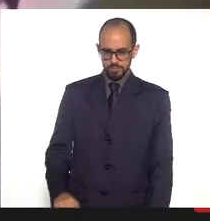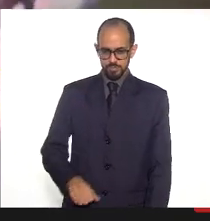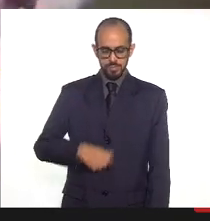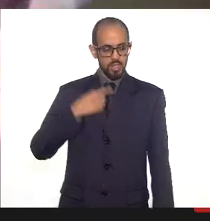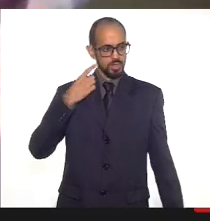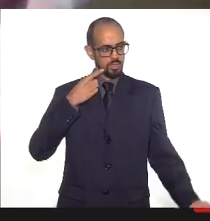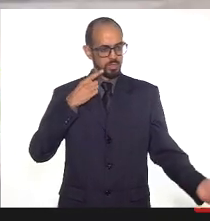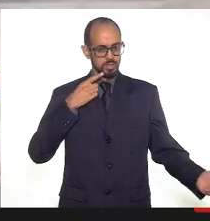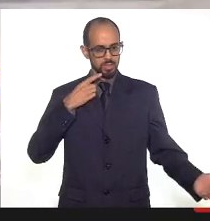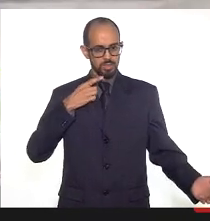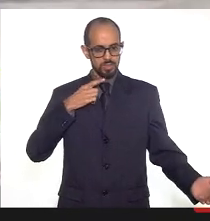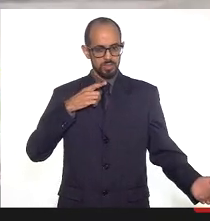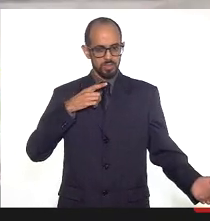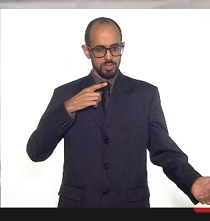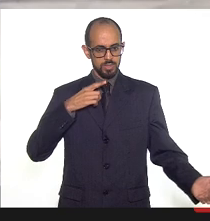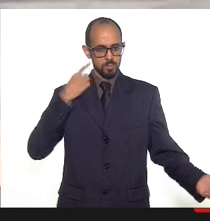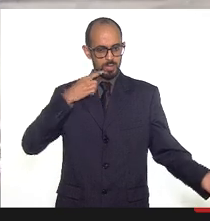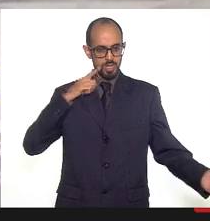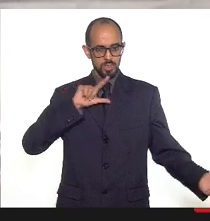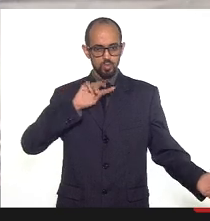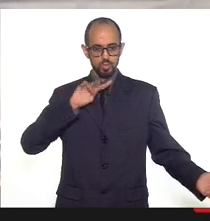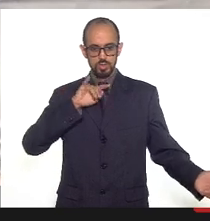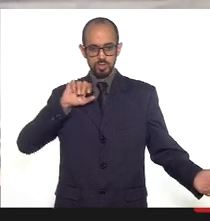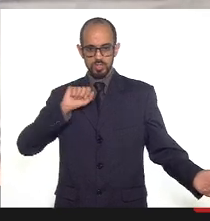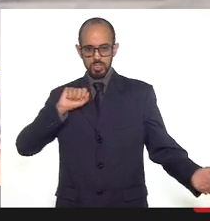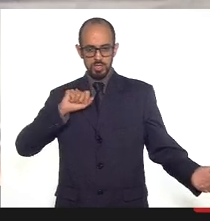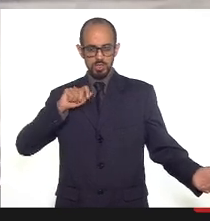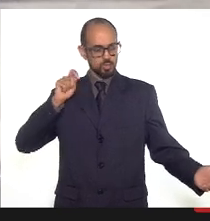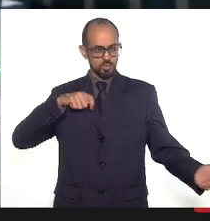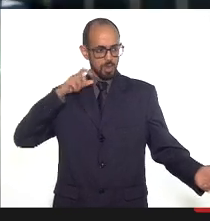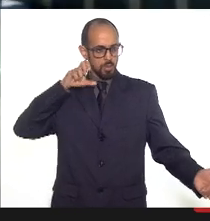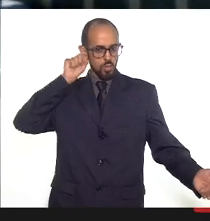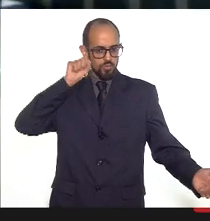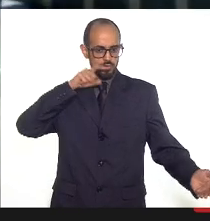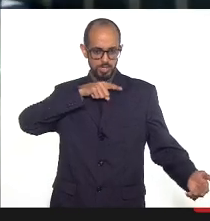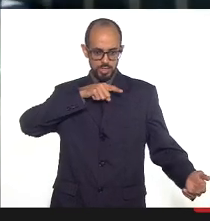não estou te ouvindo deputada deputada não estou te ouvindo